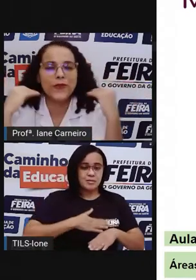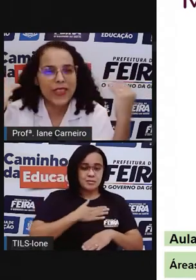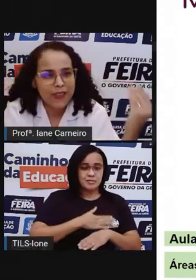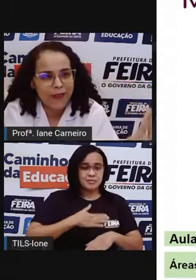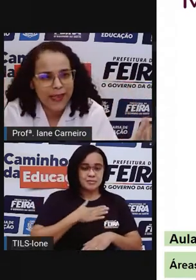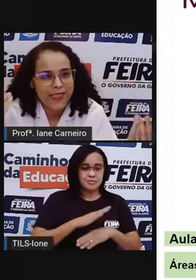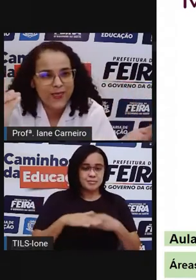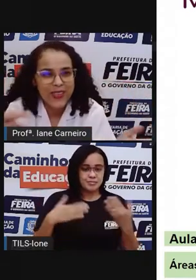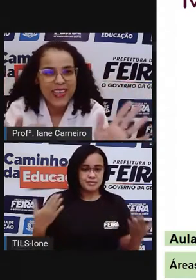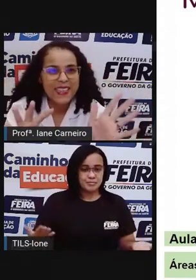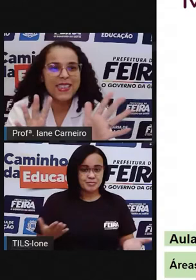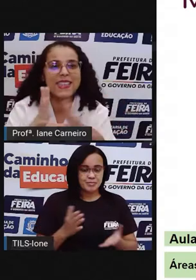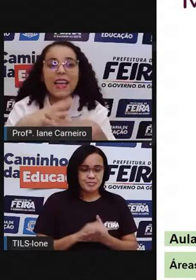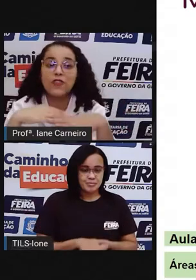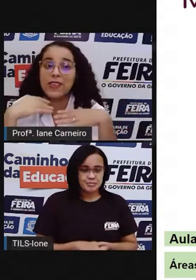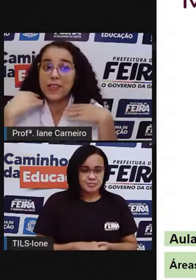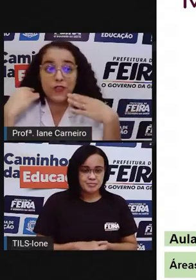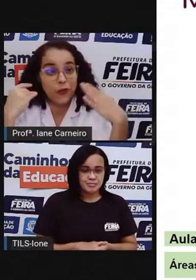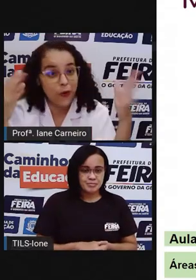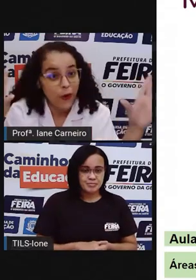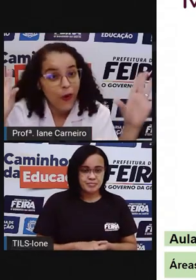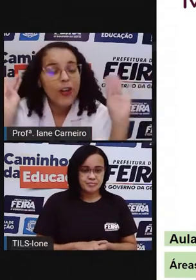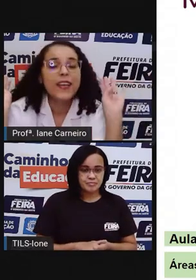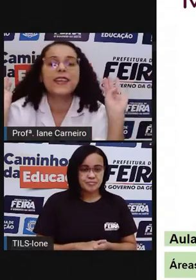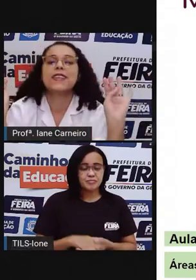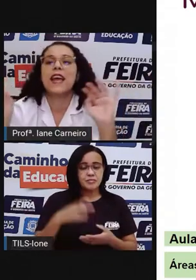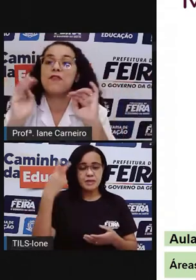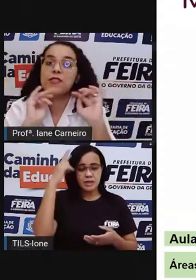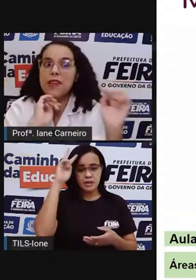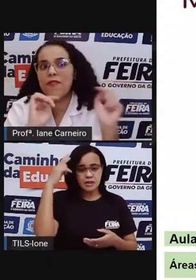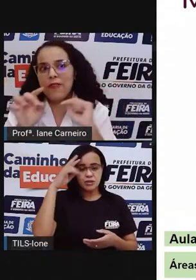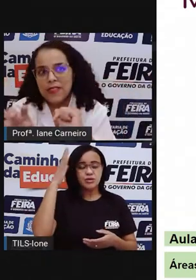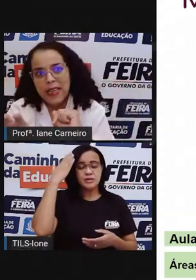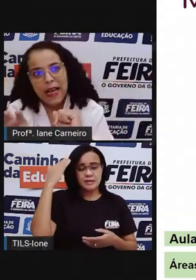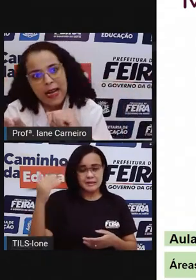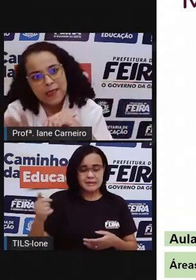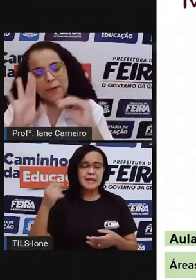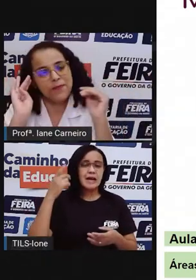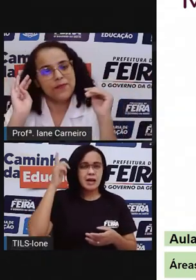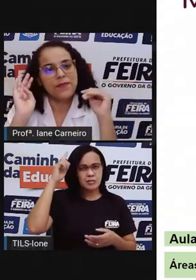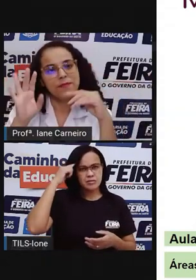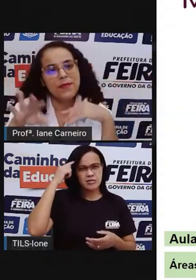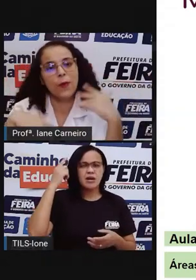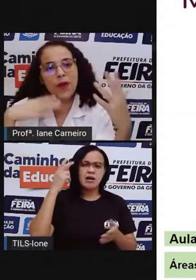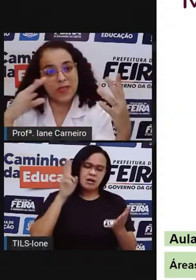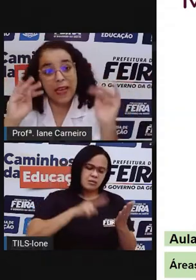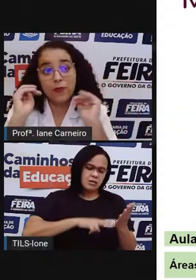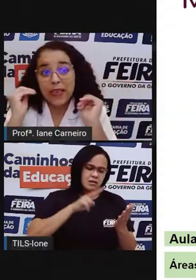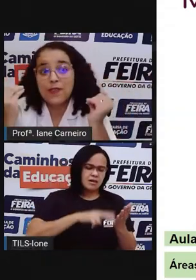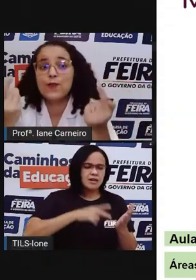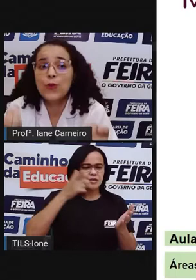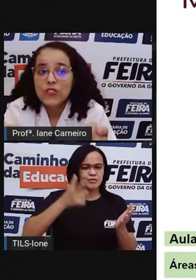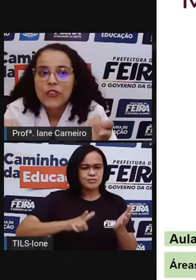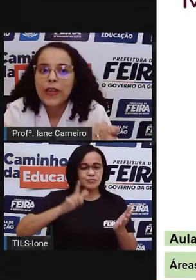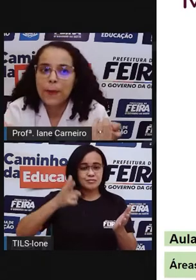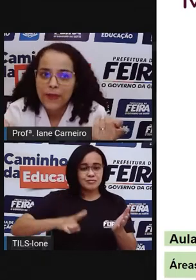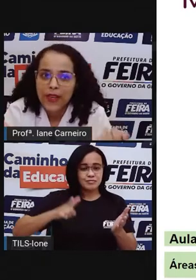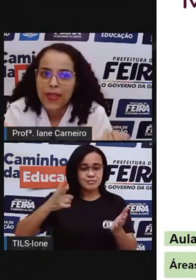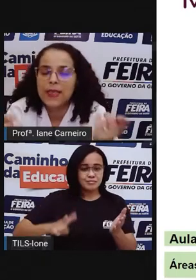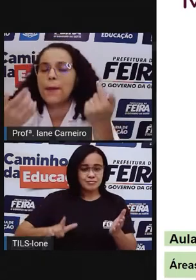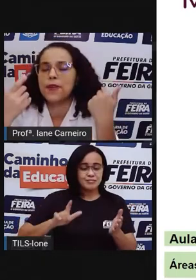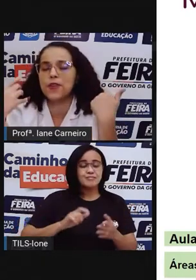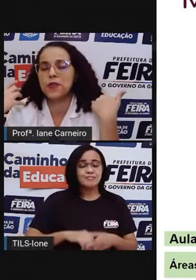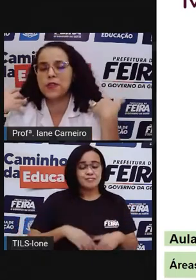que eu ouvia várias vezes, né? Eu já sei de cor. E aí você vai fazer em casa o mosaico da sua história